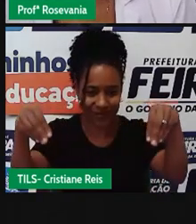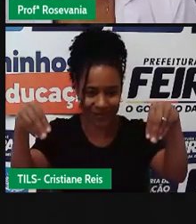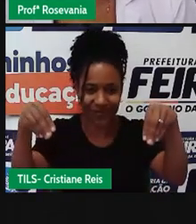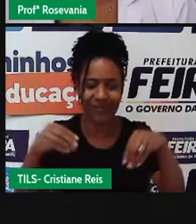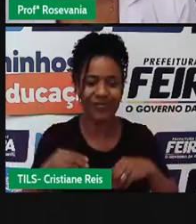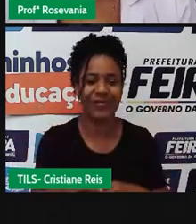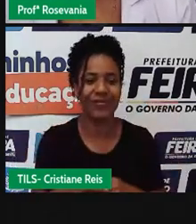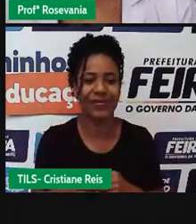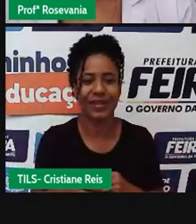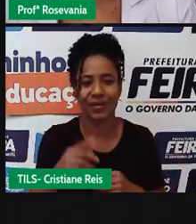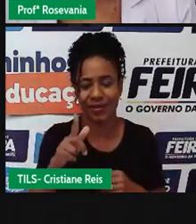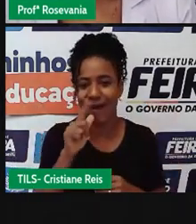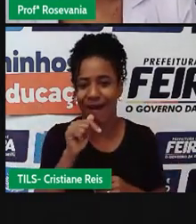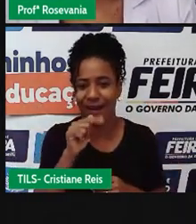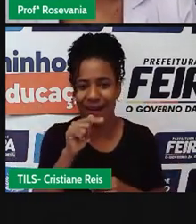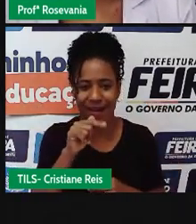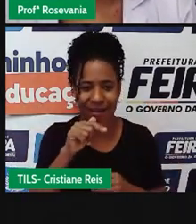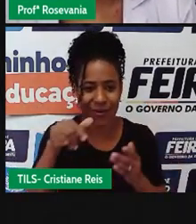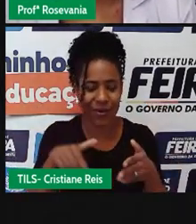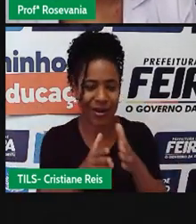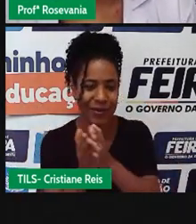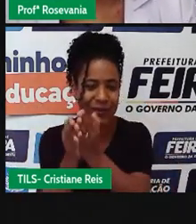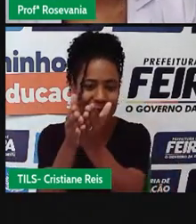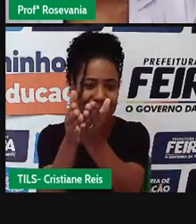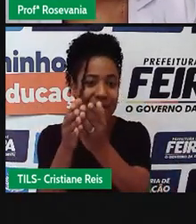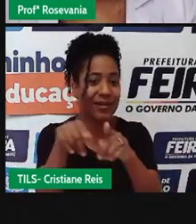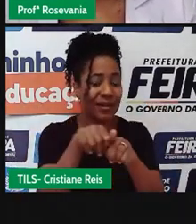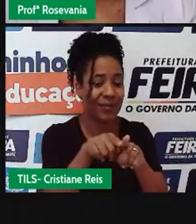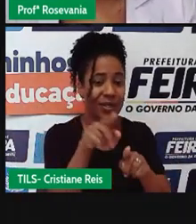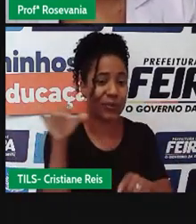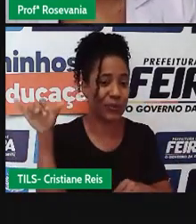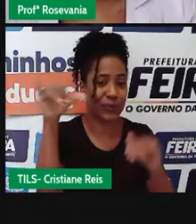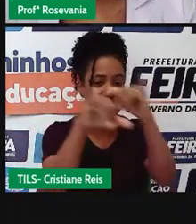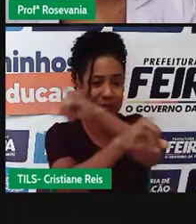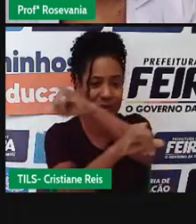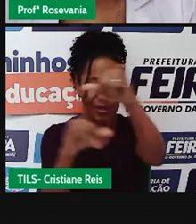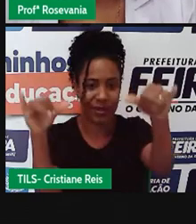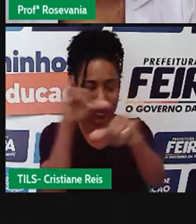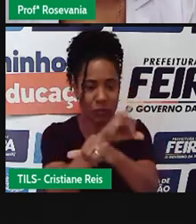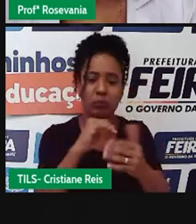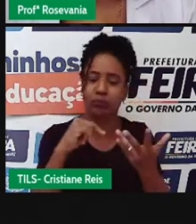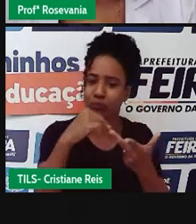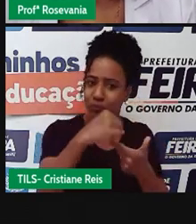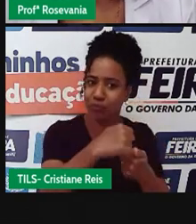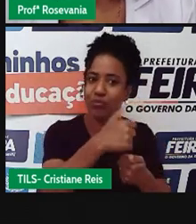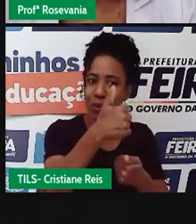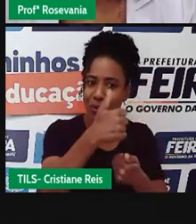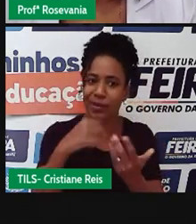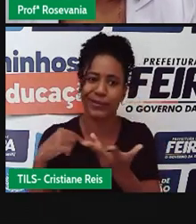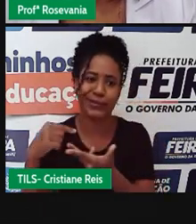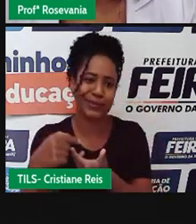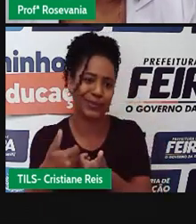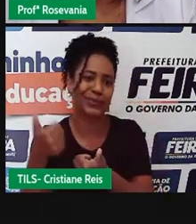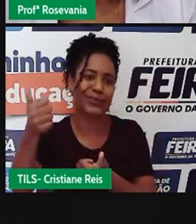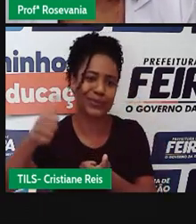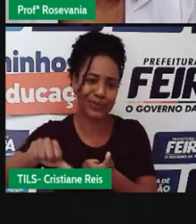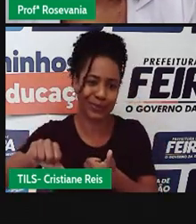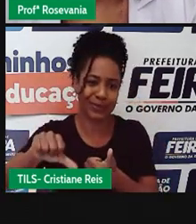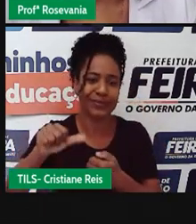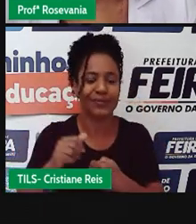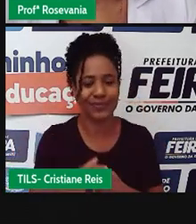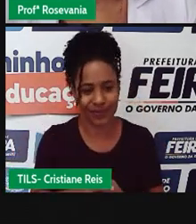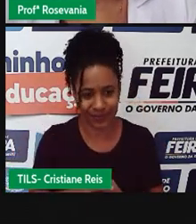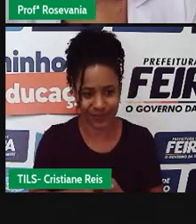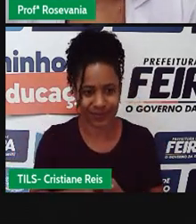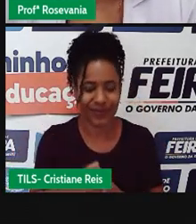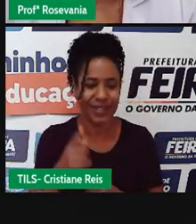transportes aquáticos e dos transportes aéreos. Você, né, pode observar que a gente tem, praticamente, né,